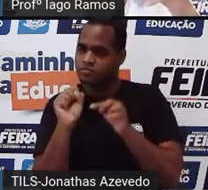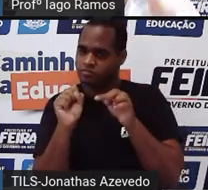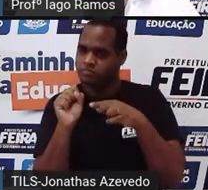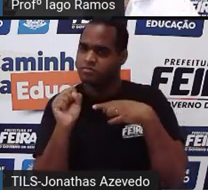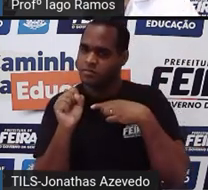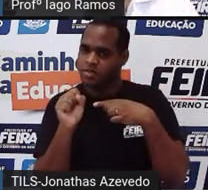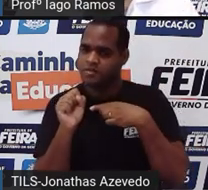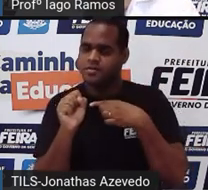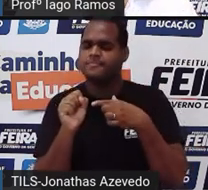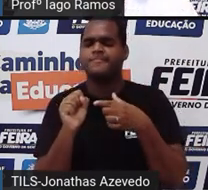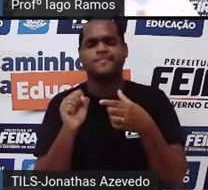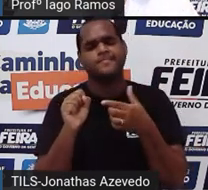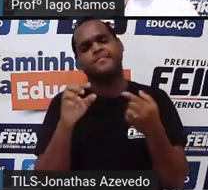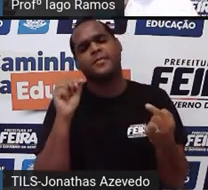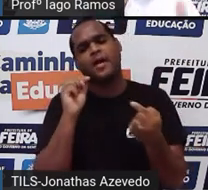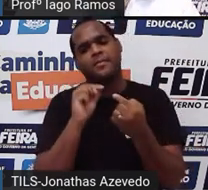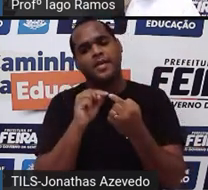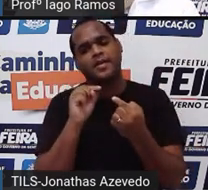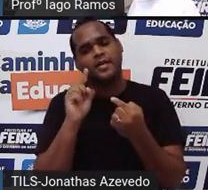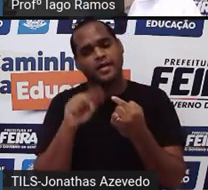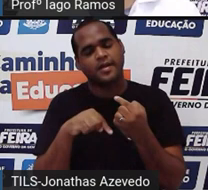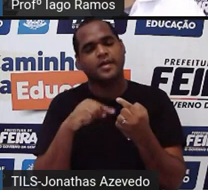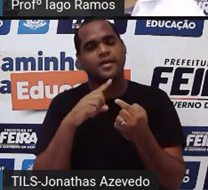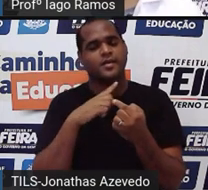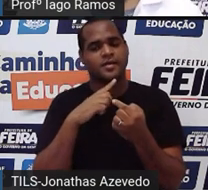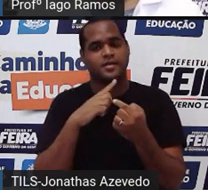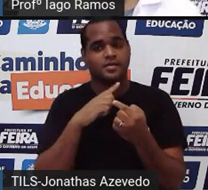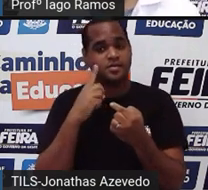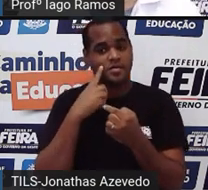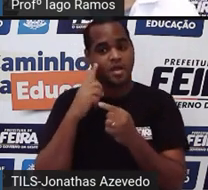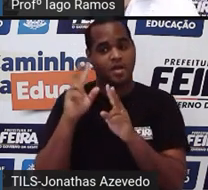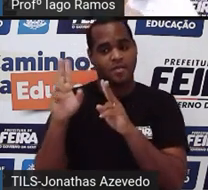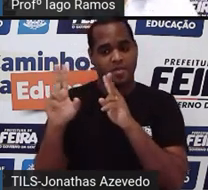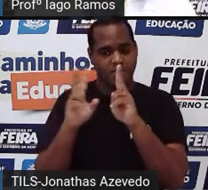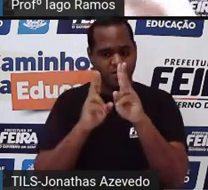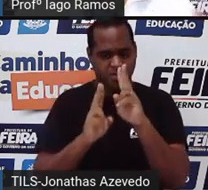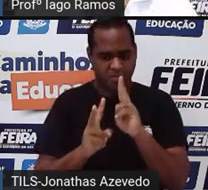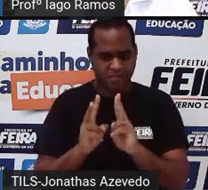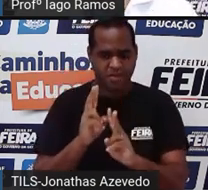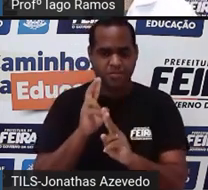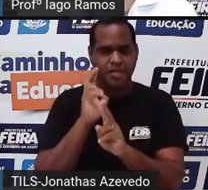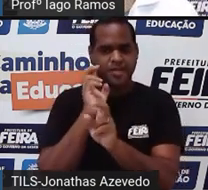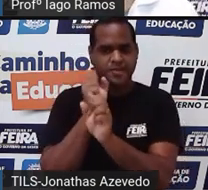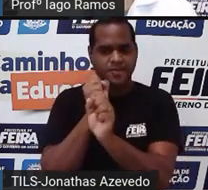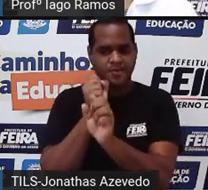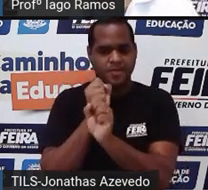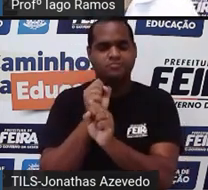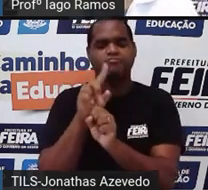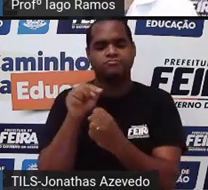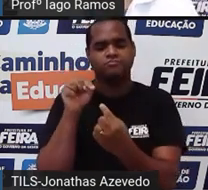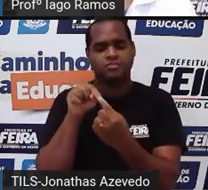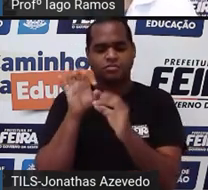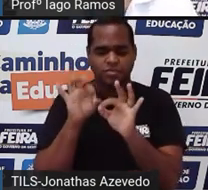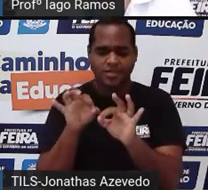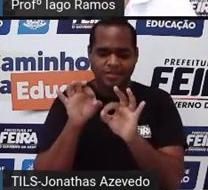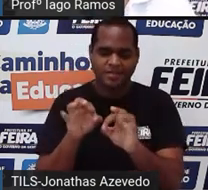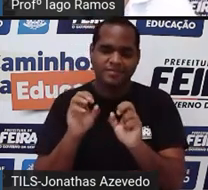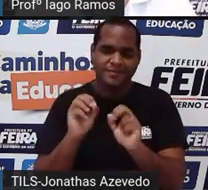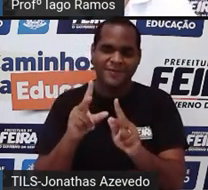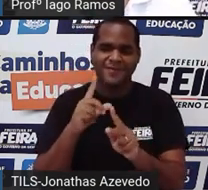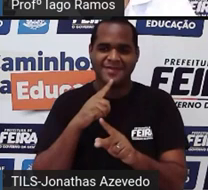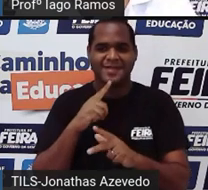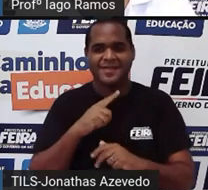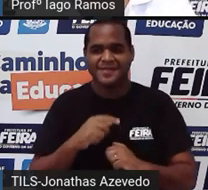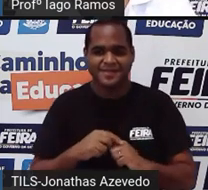essa condição dos ângulos correspondentes terem a mesma medida funcionou direitinho, tá bom? E eu